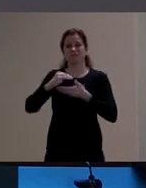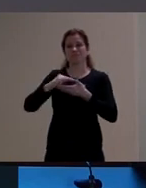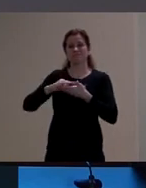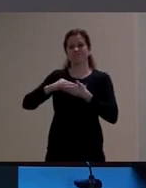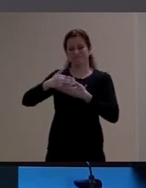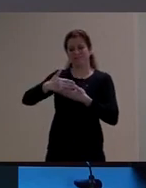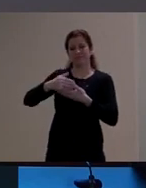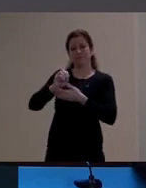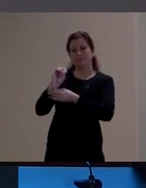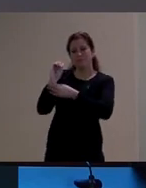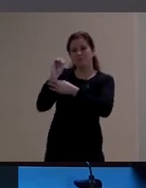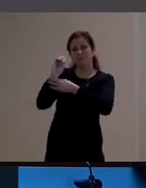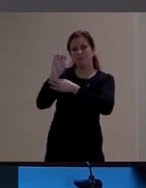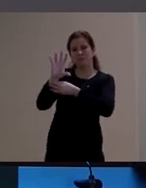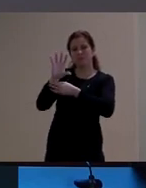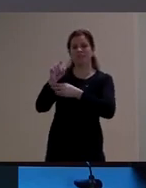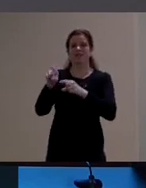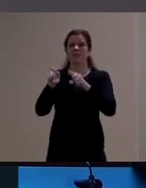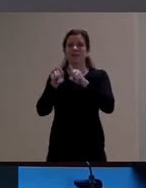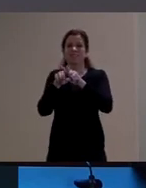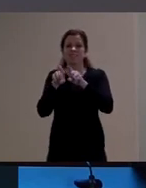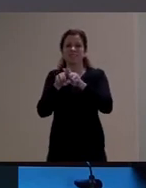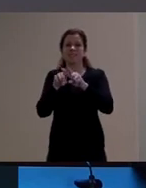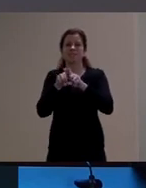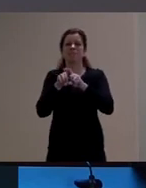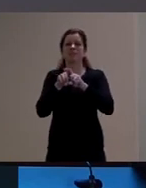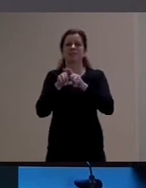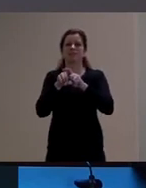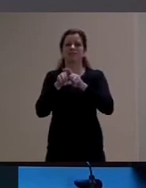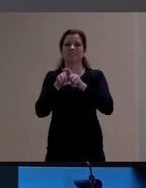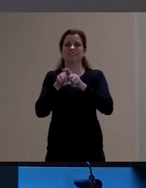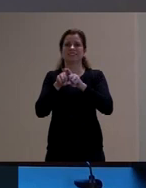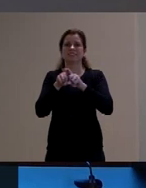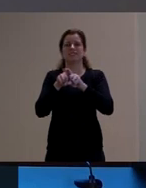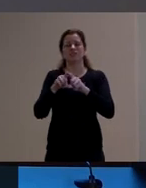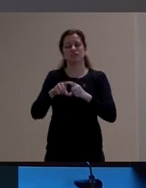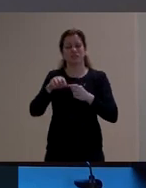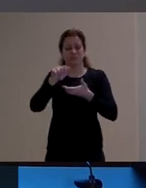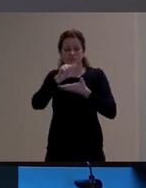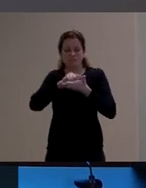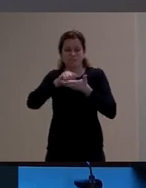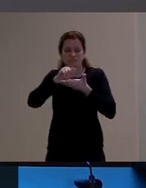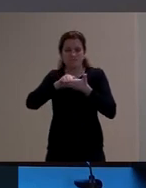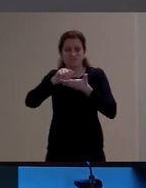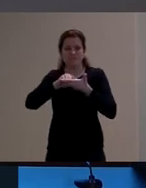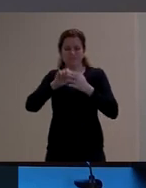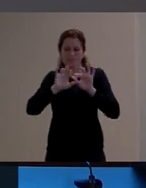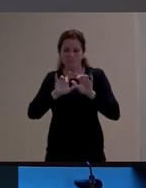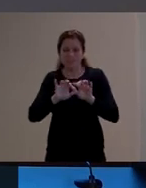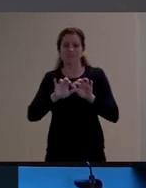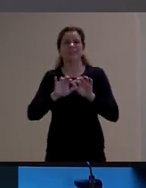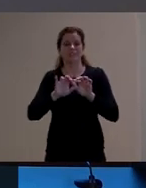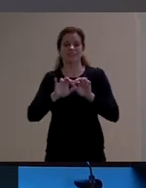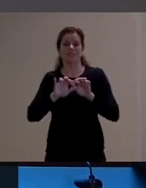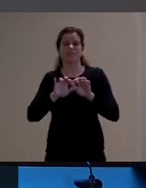coisas para vocês e também fiz umas anotações e eu não quero perder muito